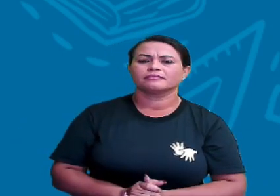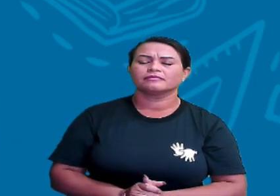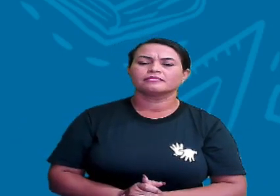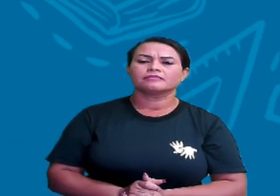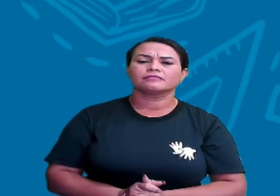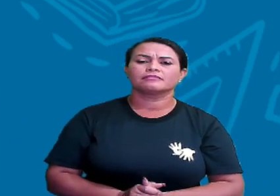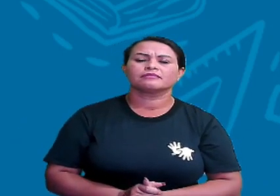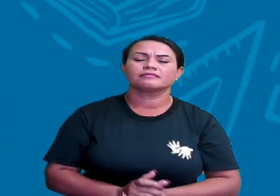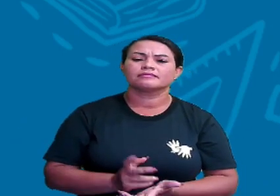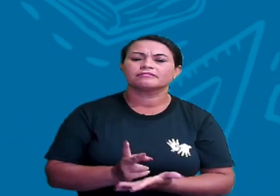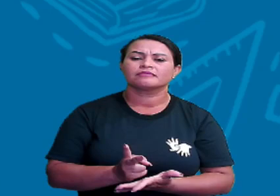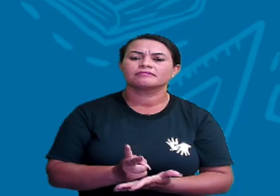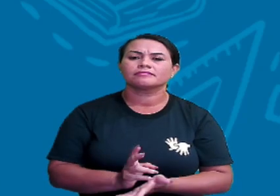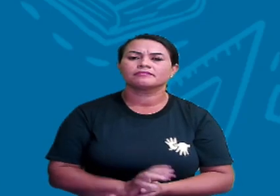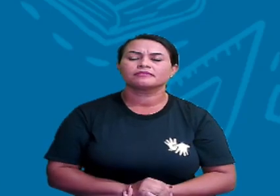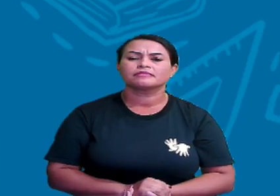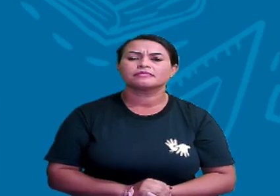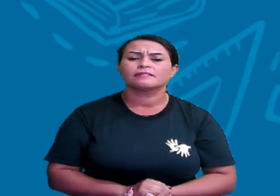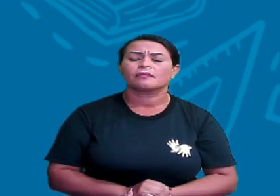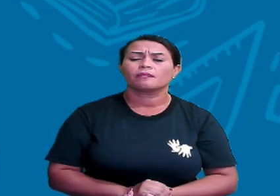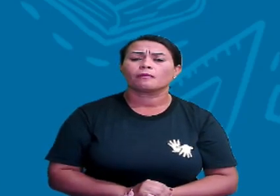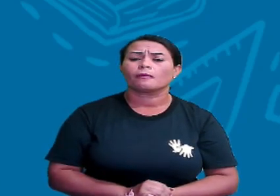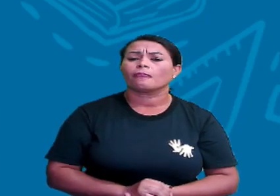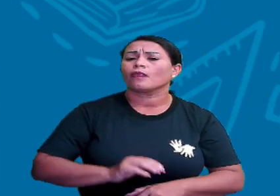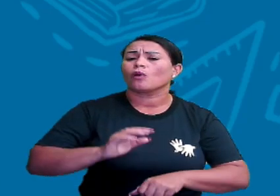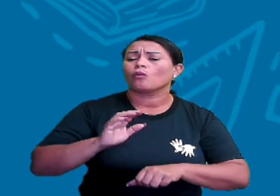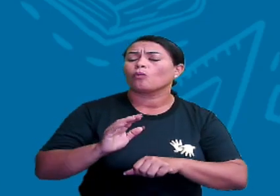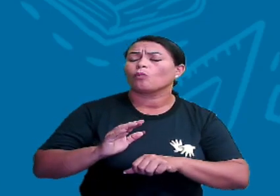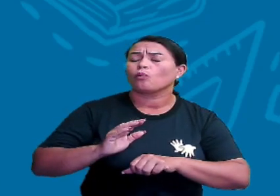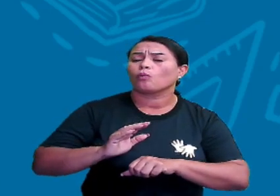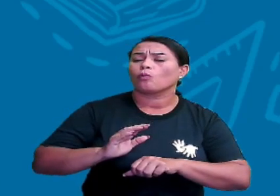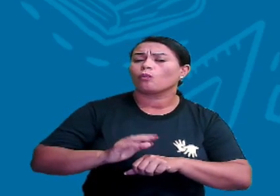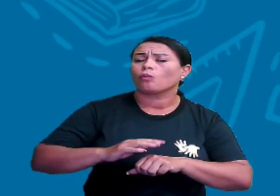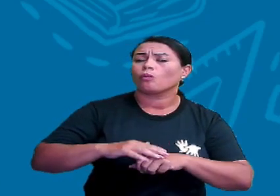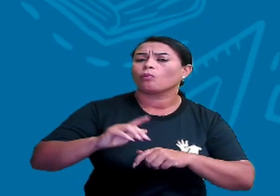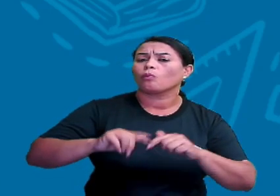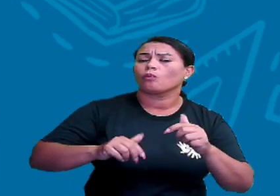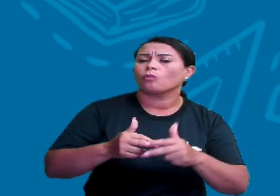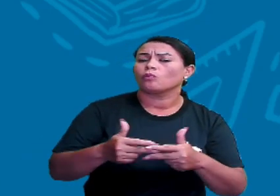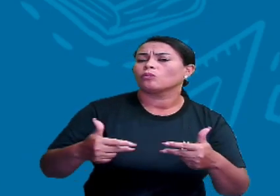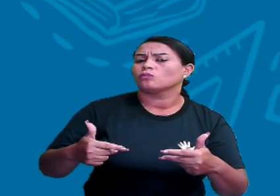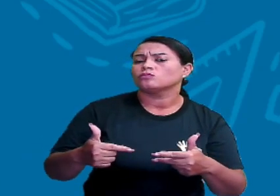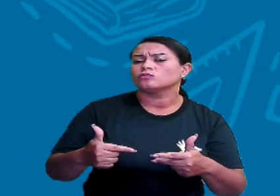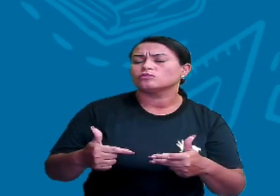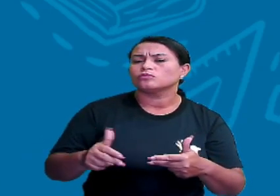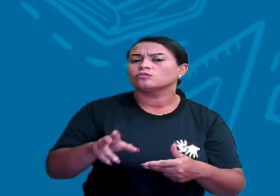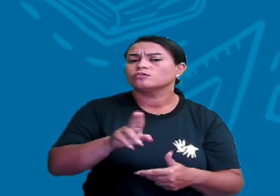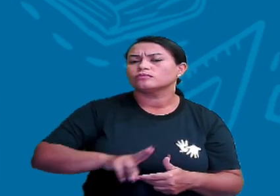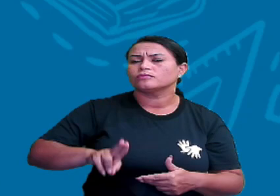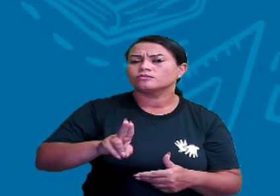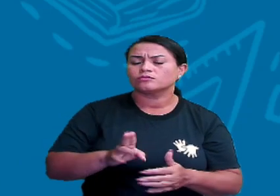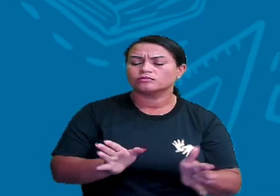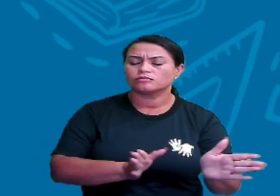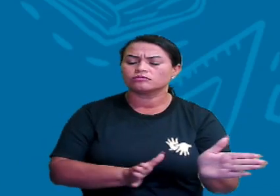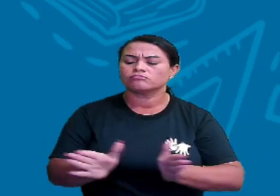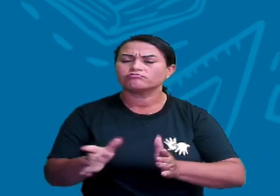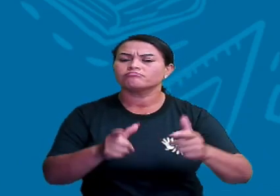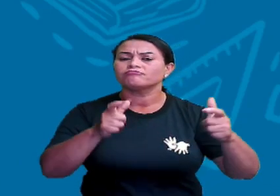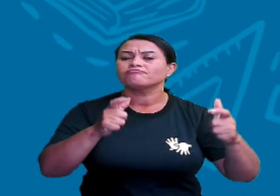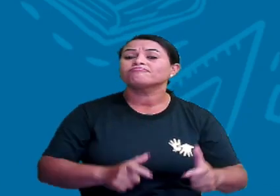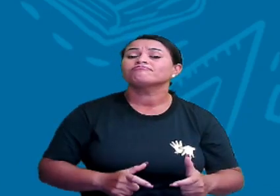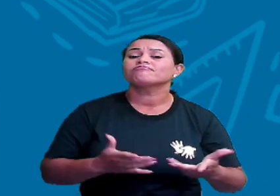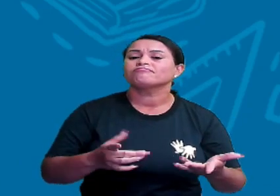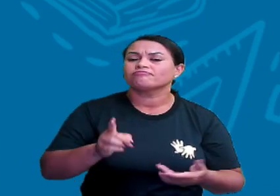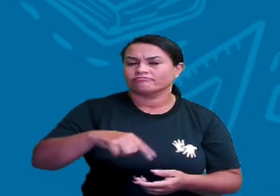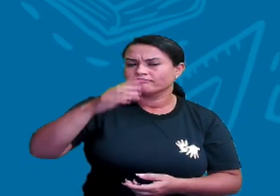Então, vamos continuar. Que instrumentos utilizamos para nos localizar e orientar no espaço? E